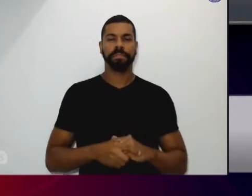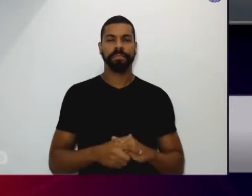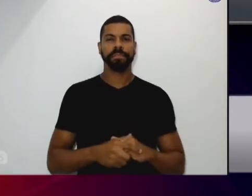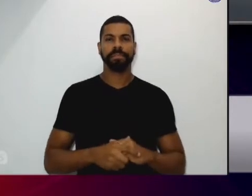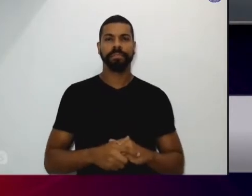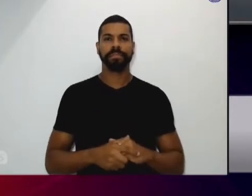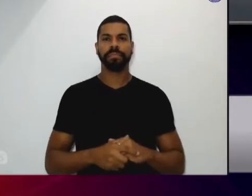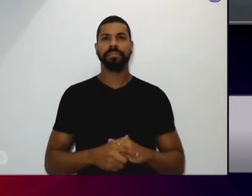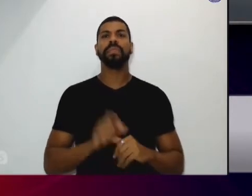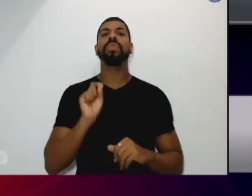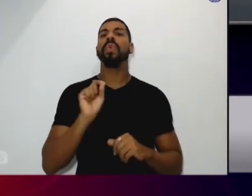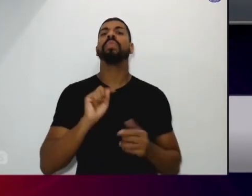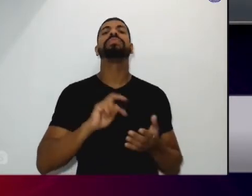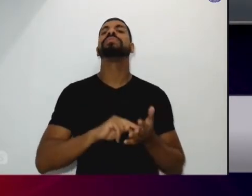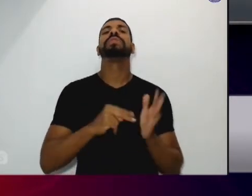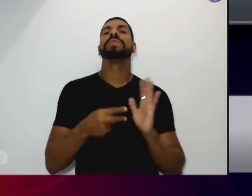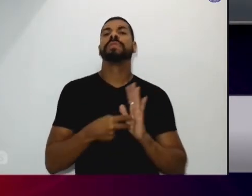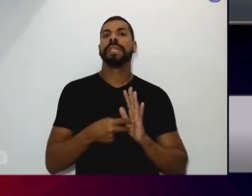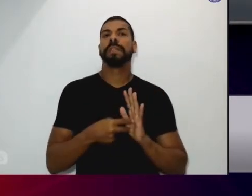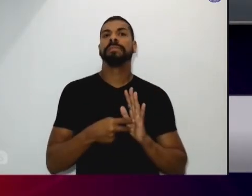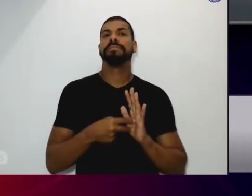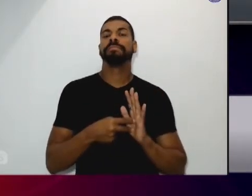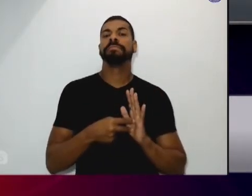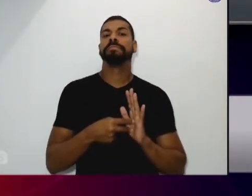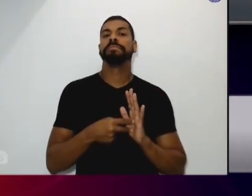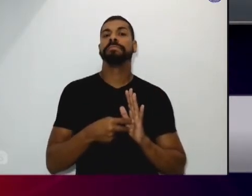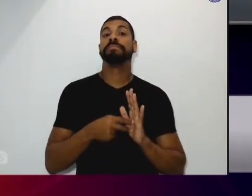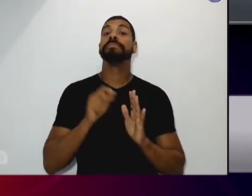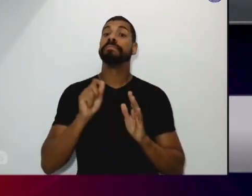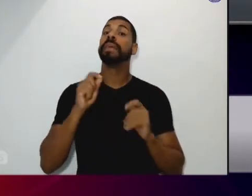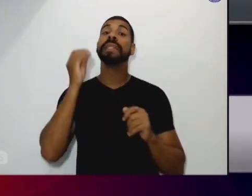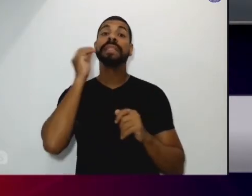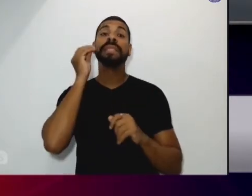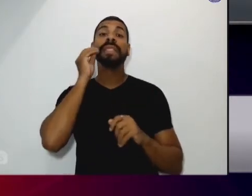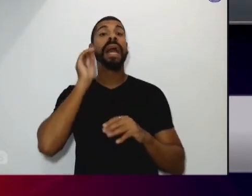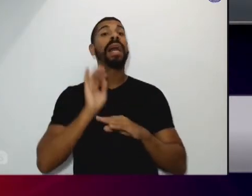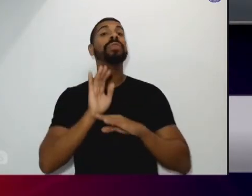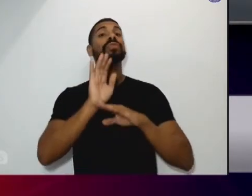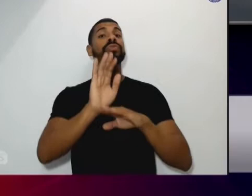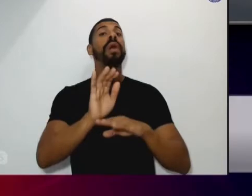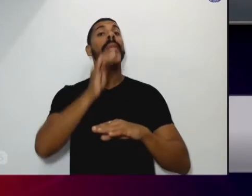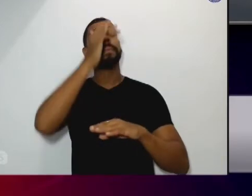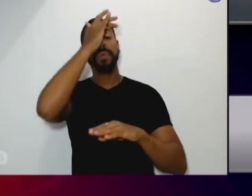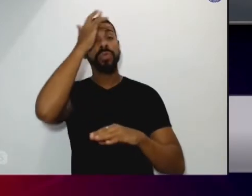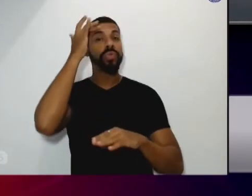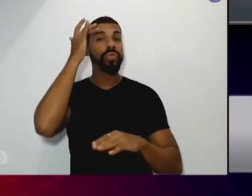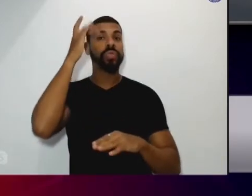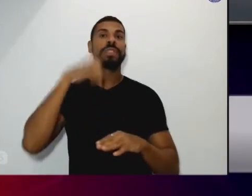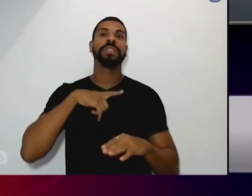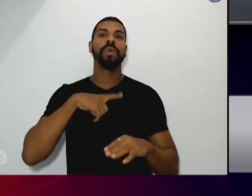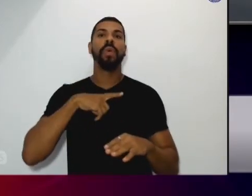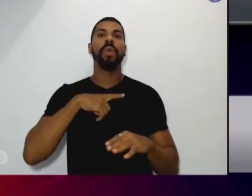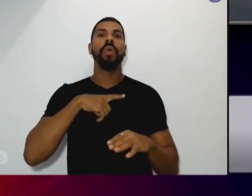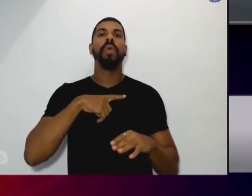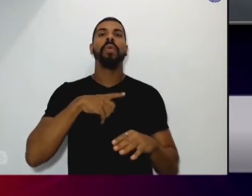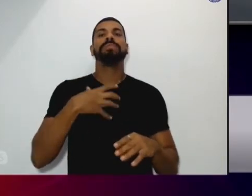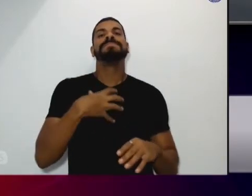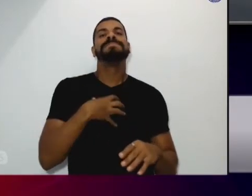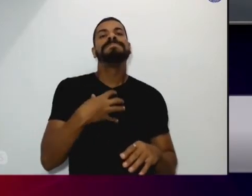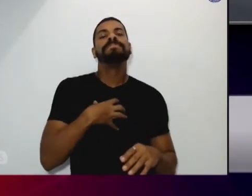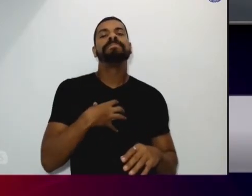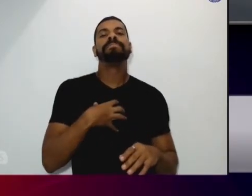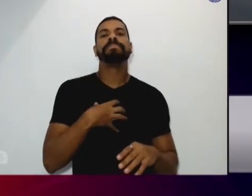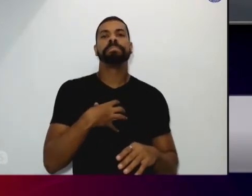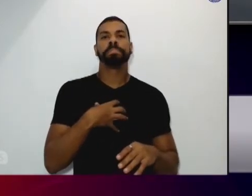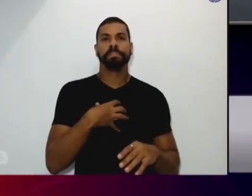que serve a rede para tentar ajudar no tratamento de pessoas com sintomas ou que fazem ou que